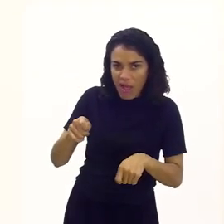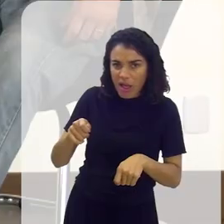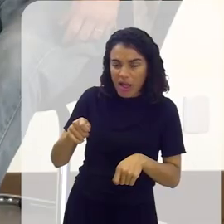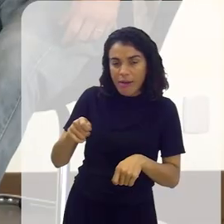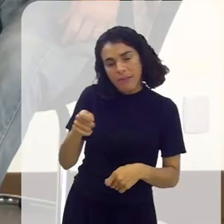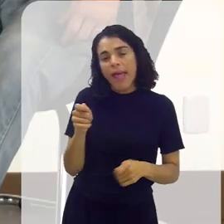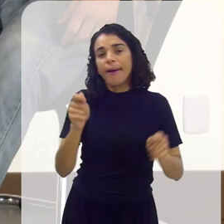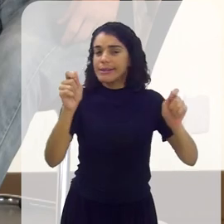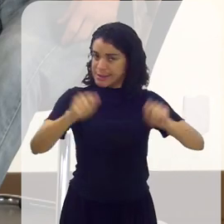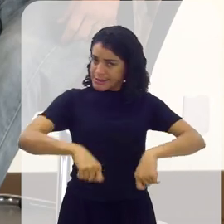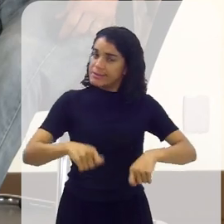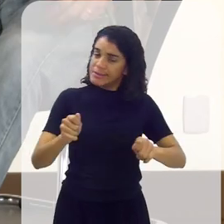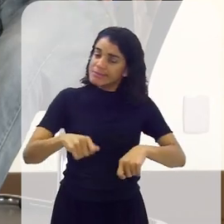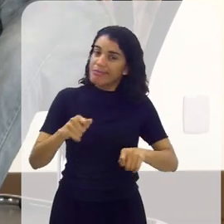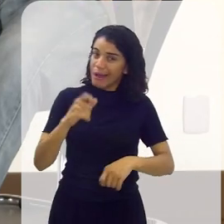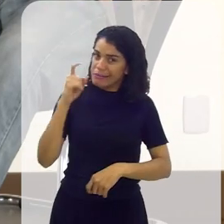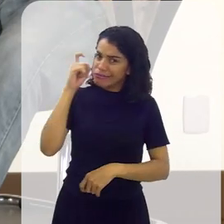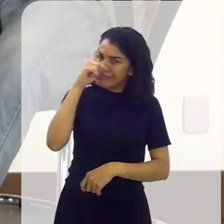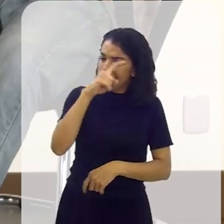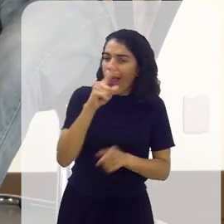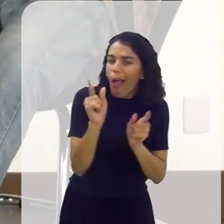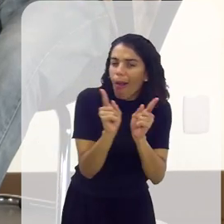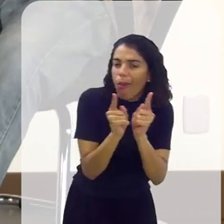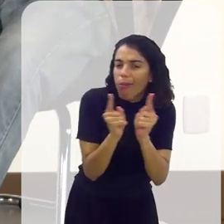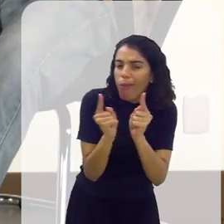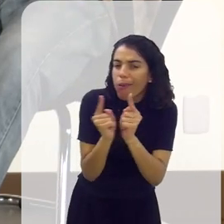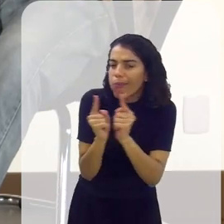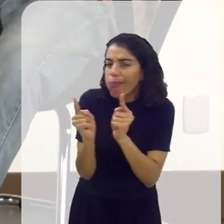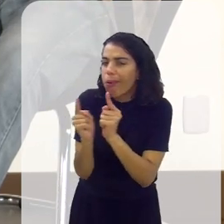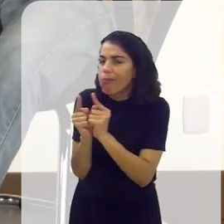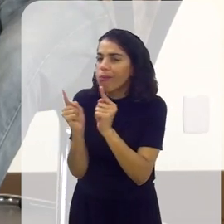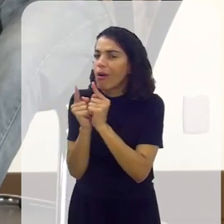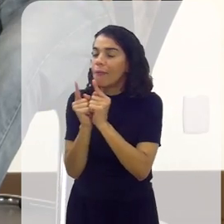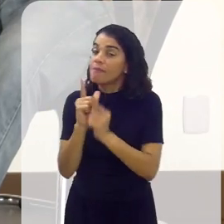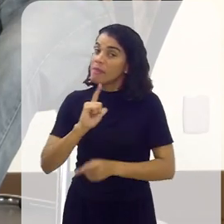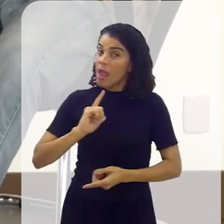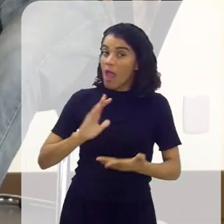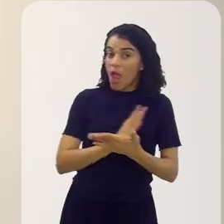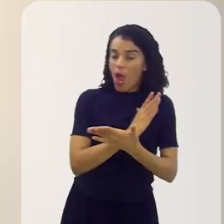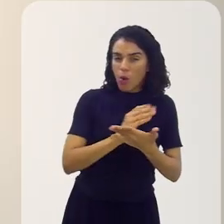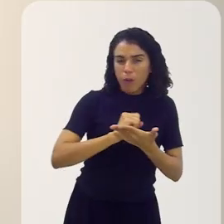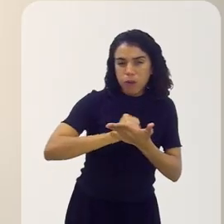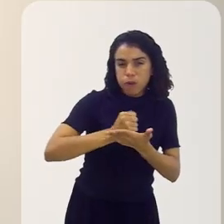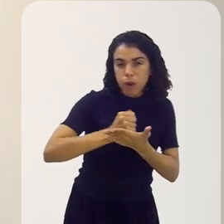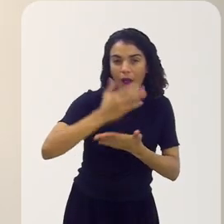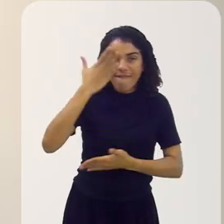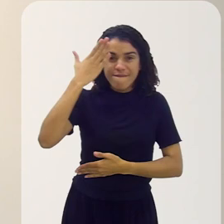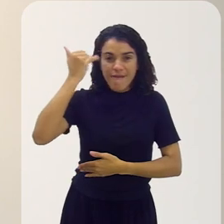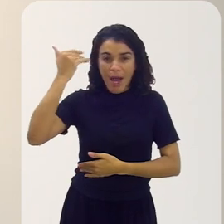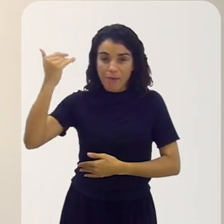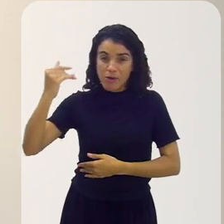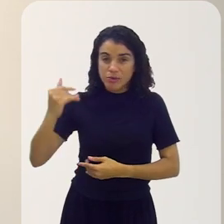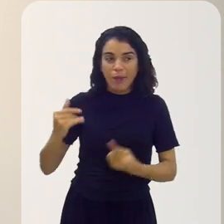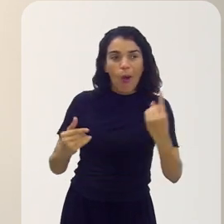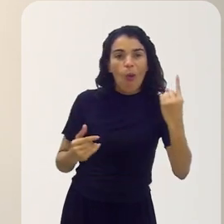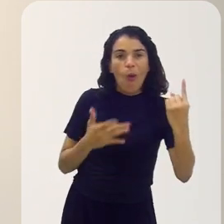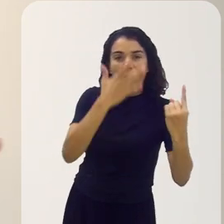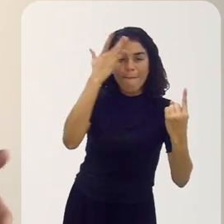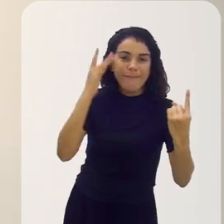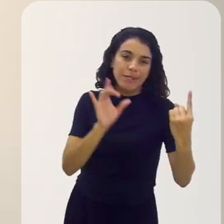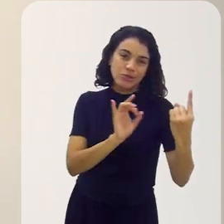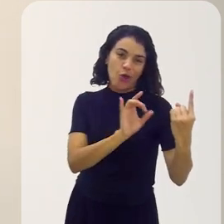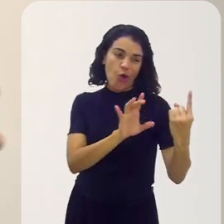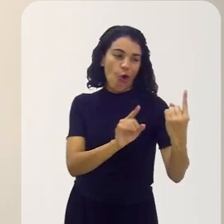jogo? É capaz, mas faz um jogo pequeno. Tem gente que fez jogos muito famosos que é uma equipe de uma pessoa só.